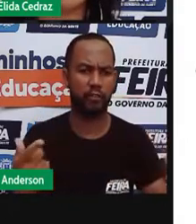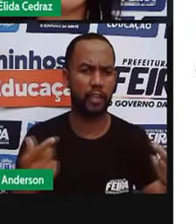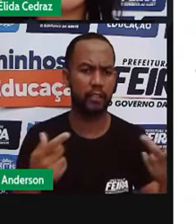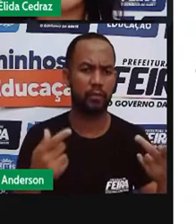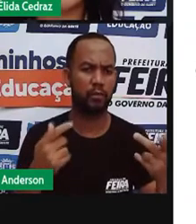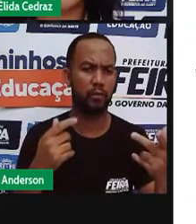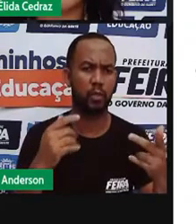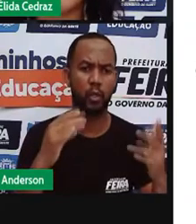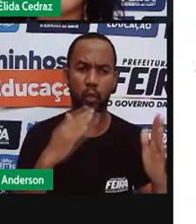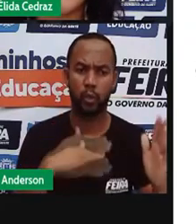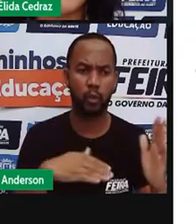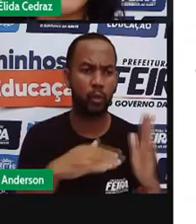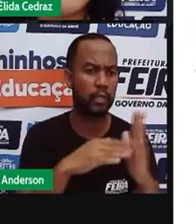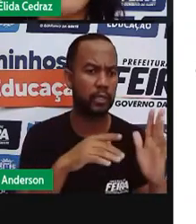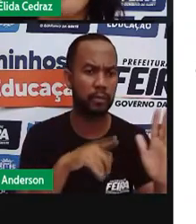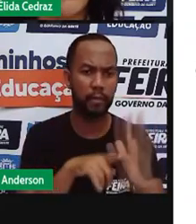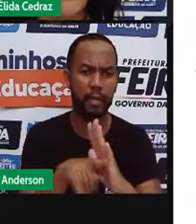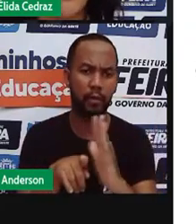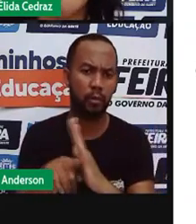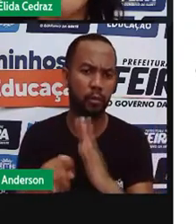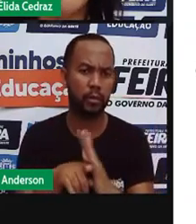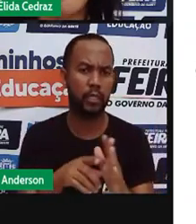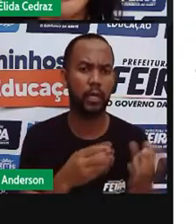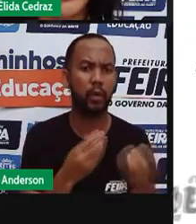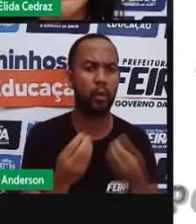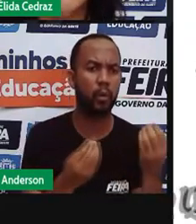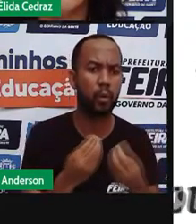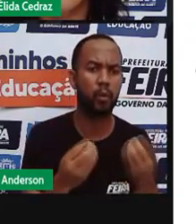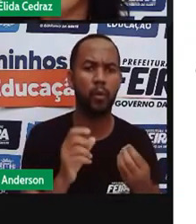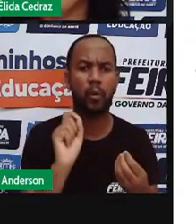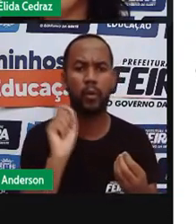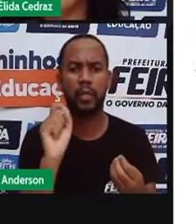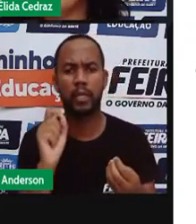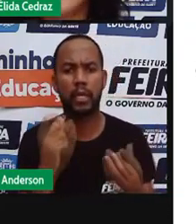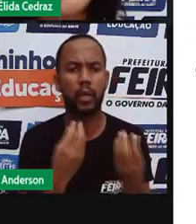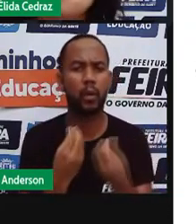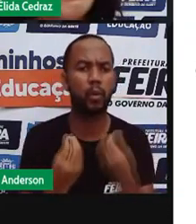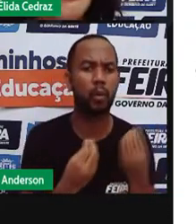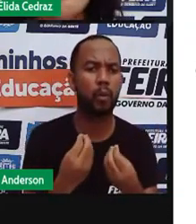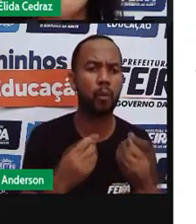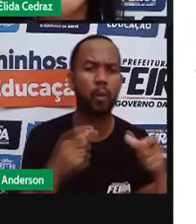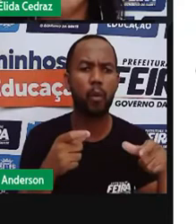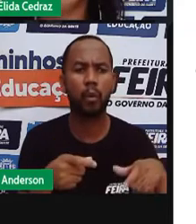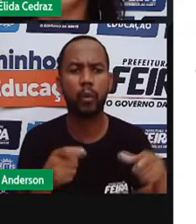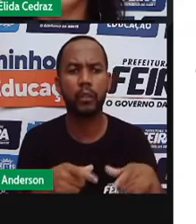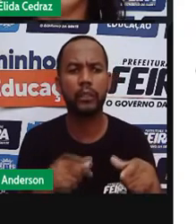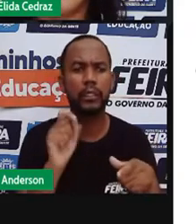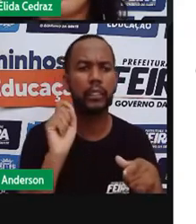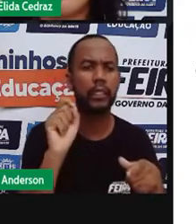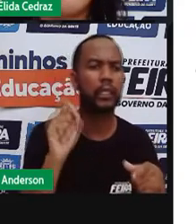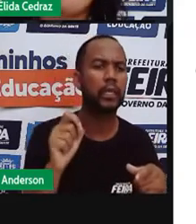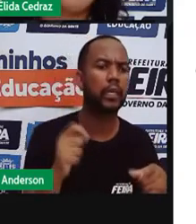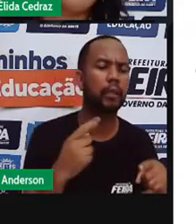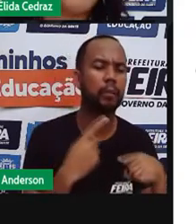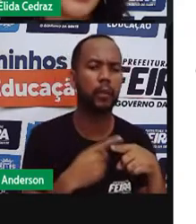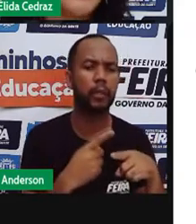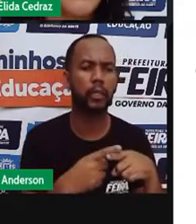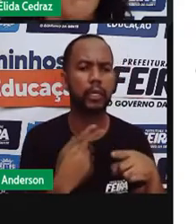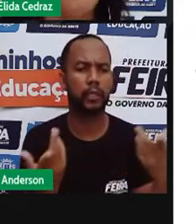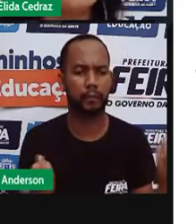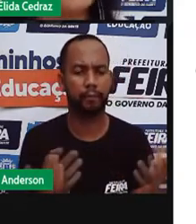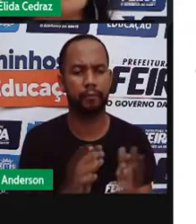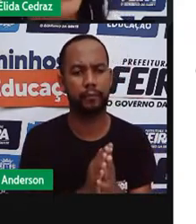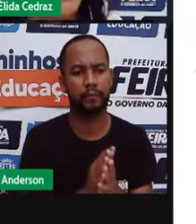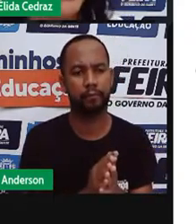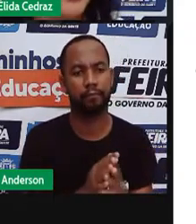perguntas. O que, como, quando, onde, quem e por que fez